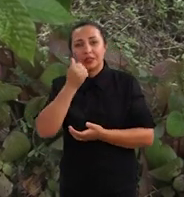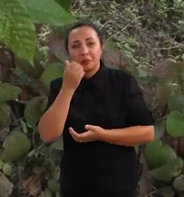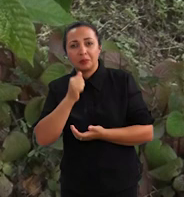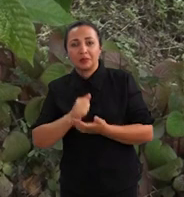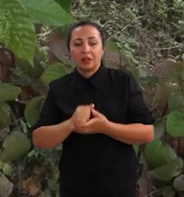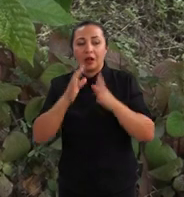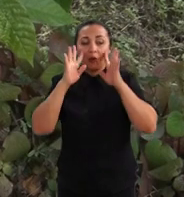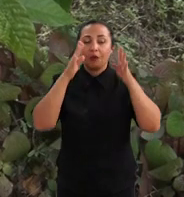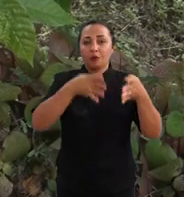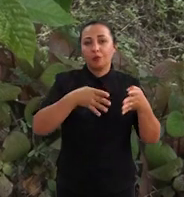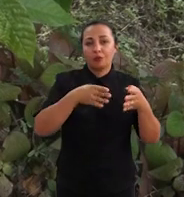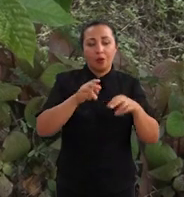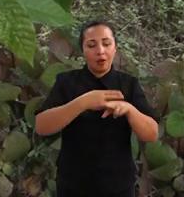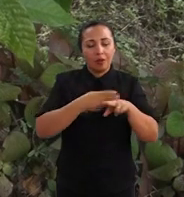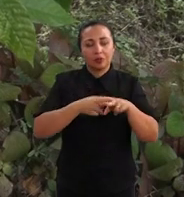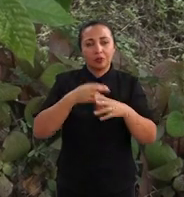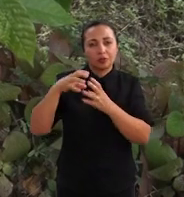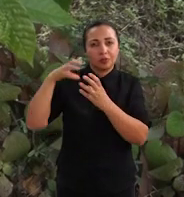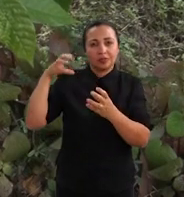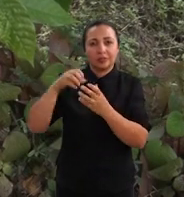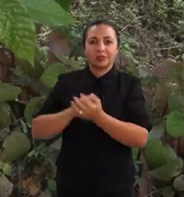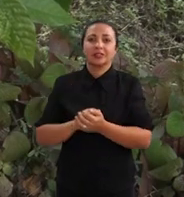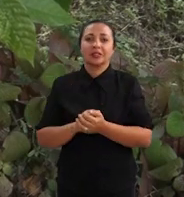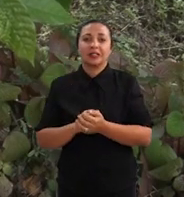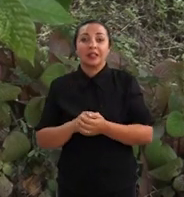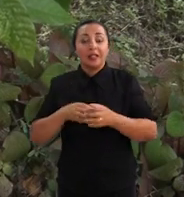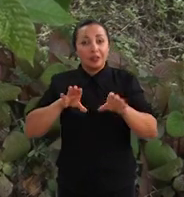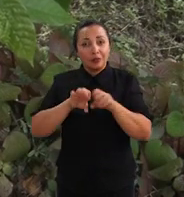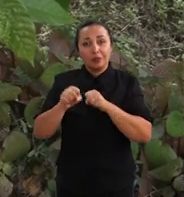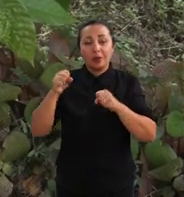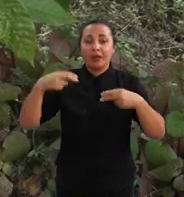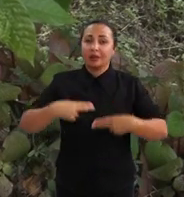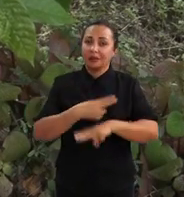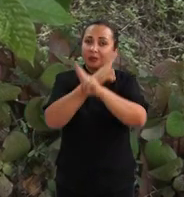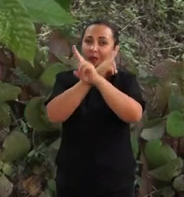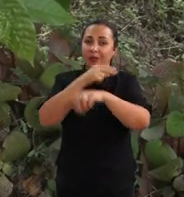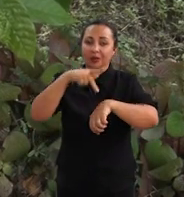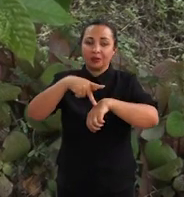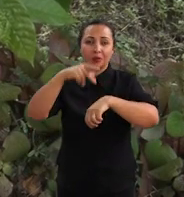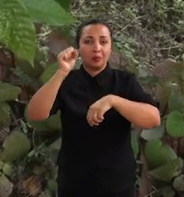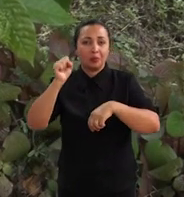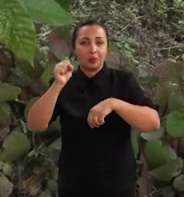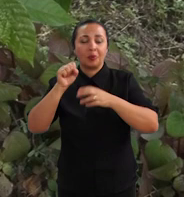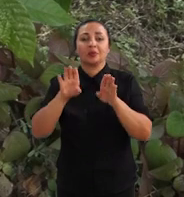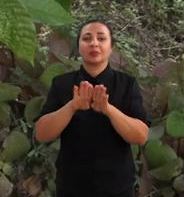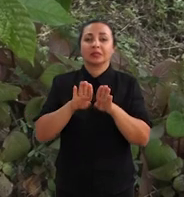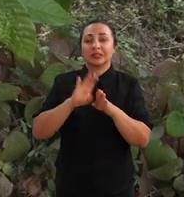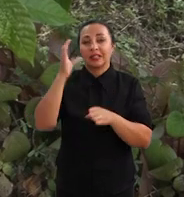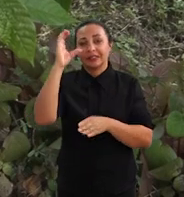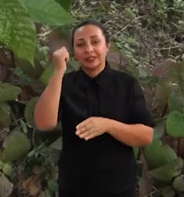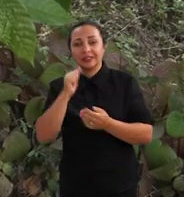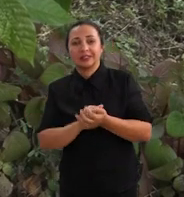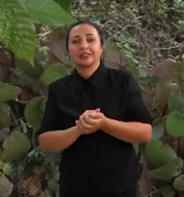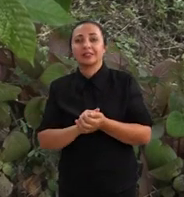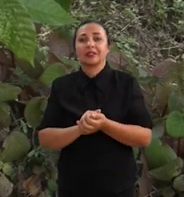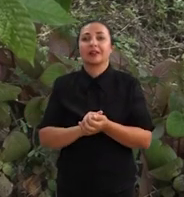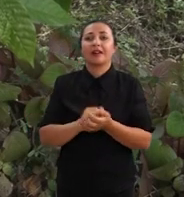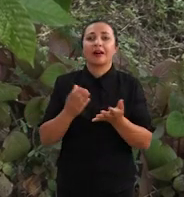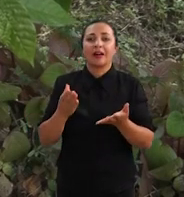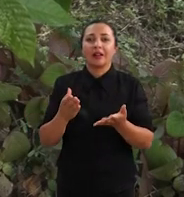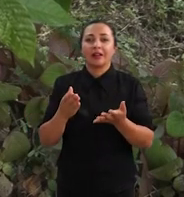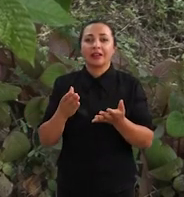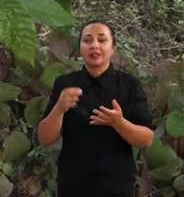alimentos, com ênfase em cacau e chocolate, e foram egressos lá da UESB, do programa de pós-graduação em ciência